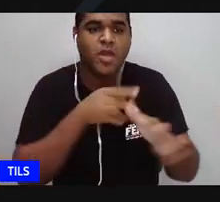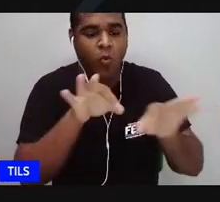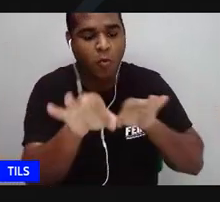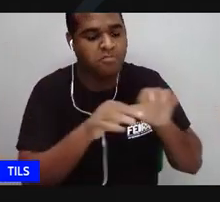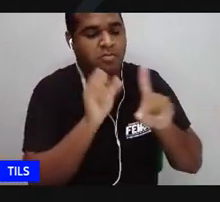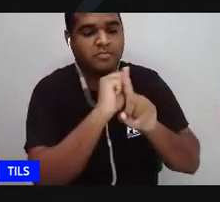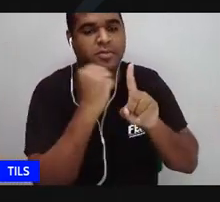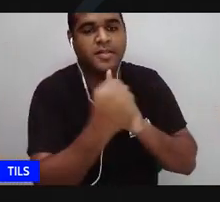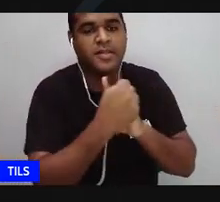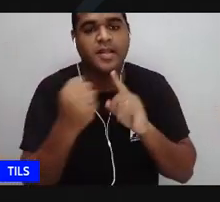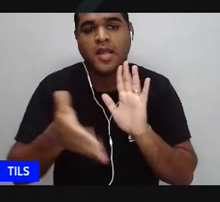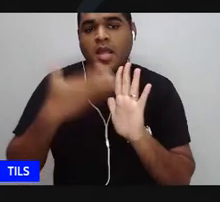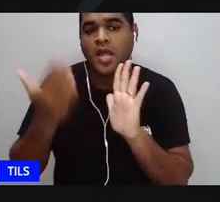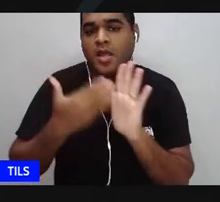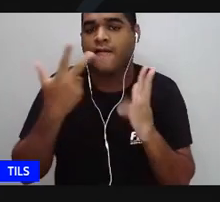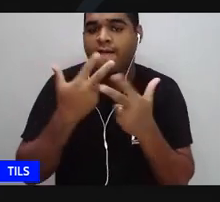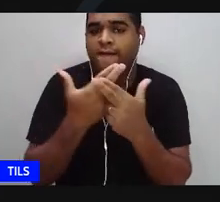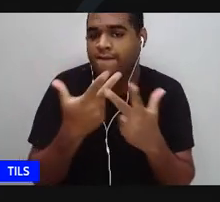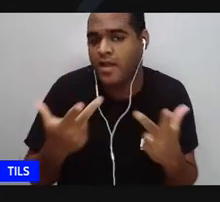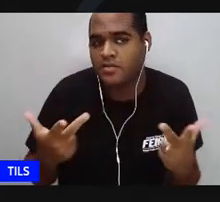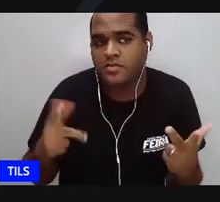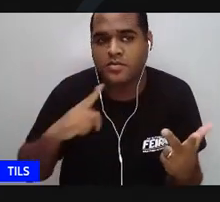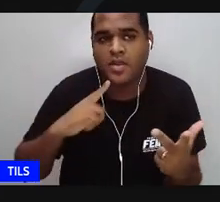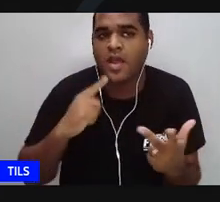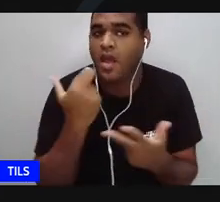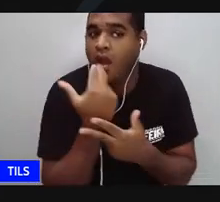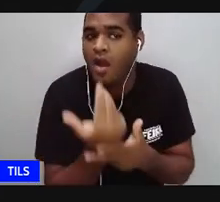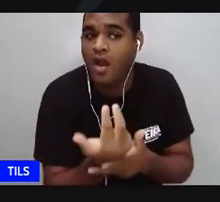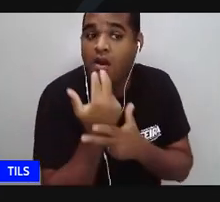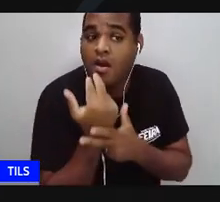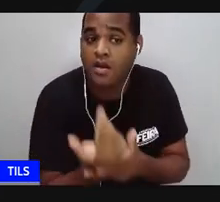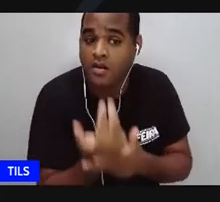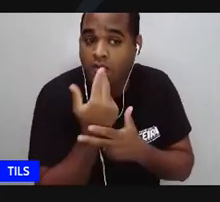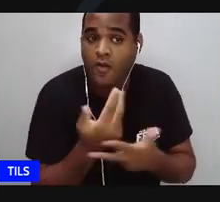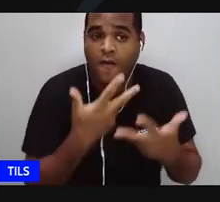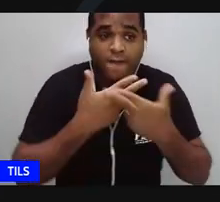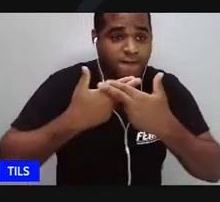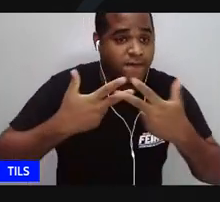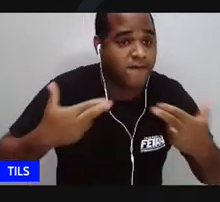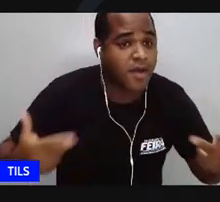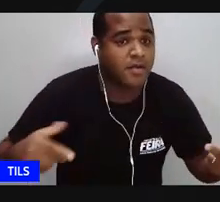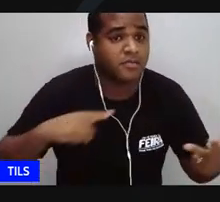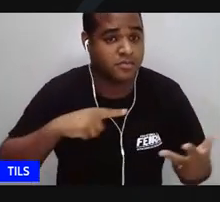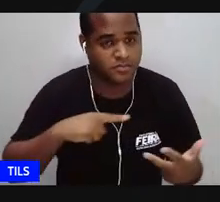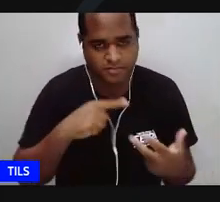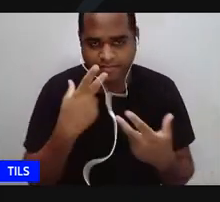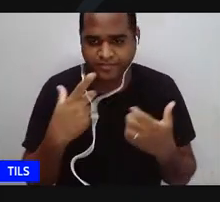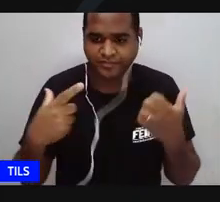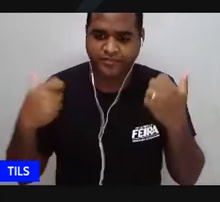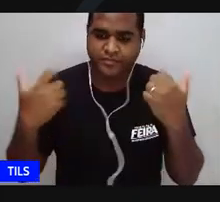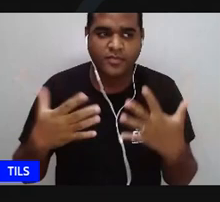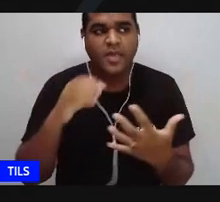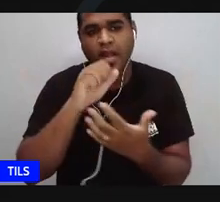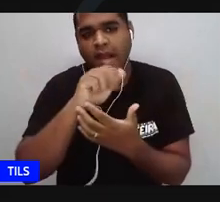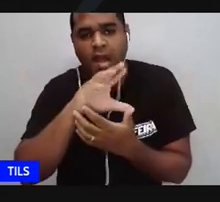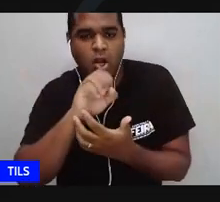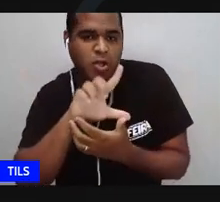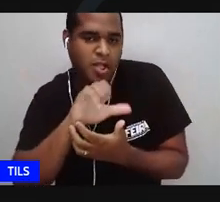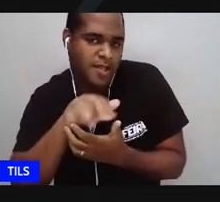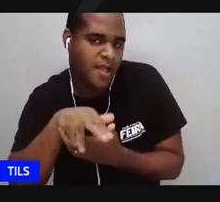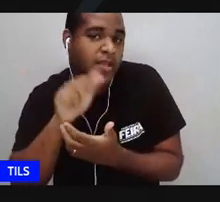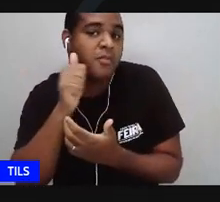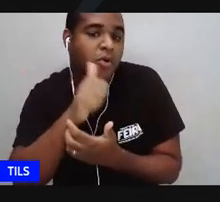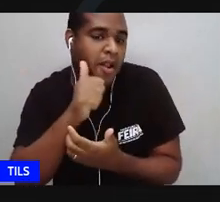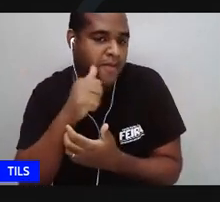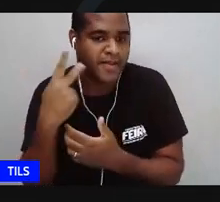livro está escrito em vários idiomas e ele deu à Carolina Maria de Jesus a